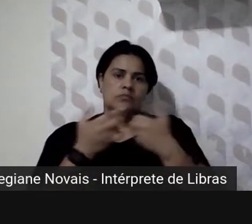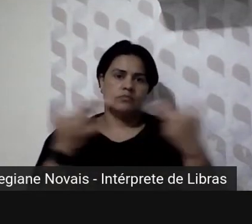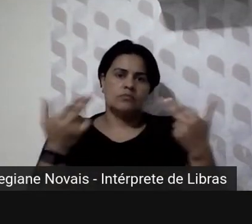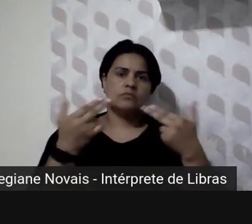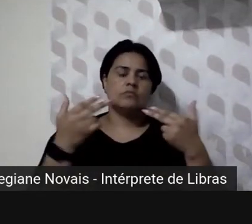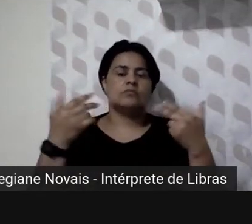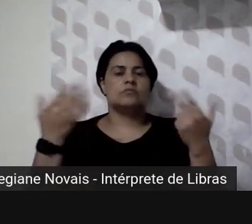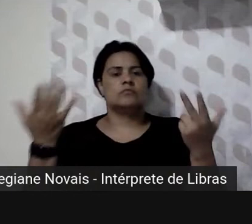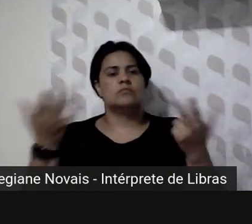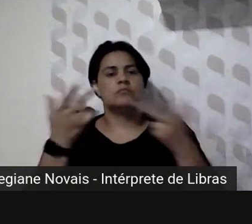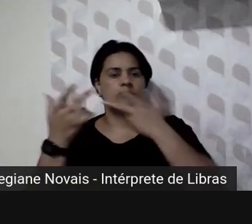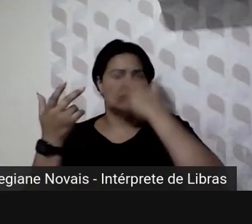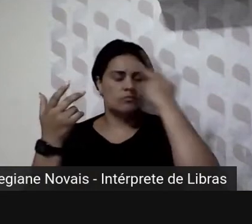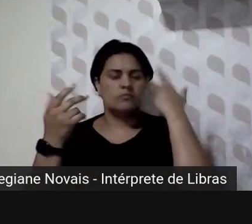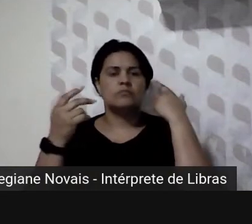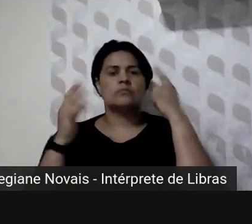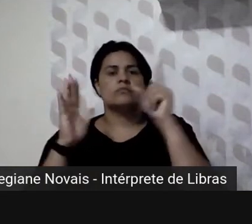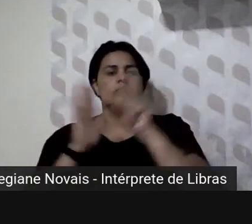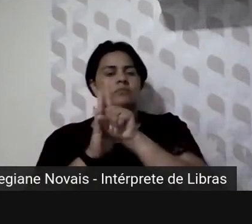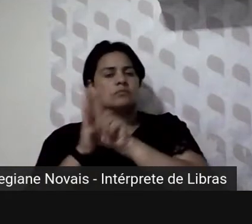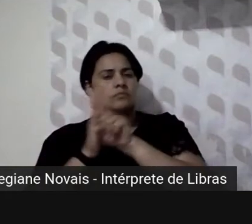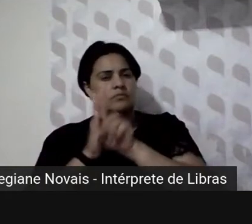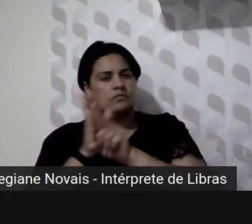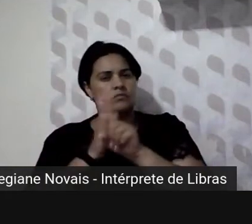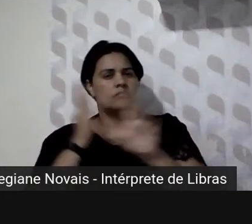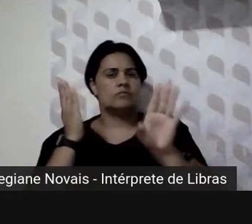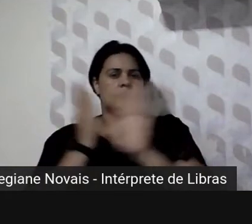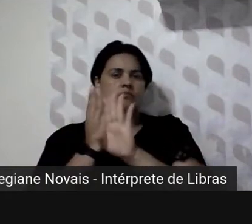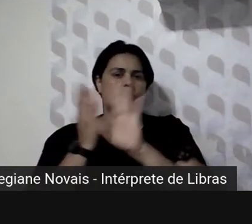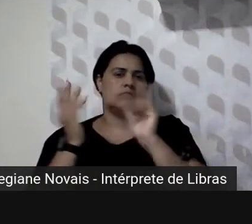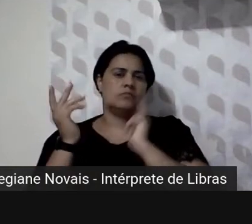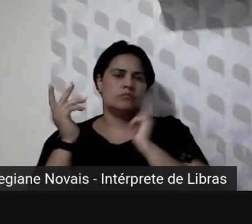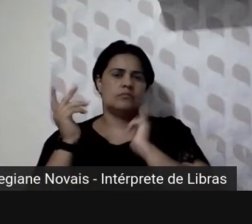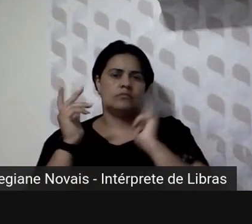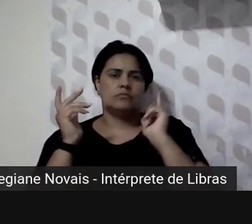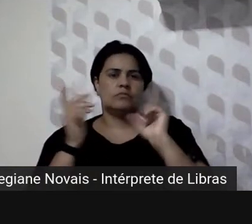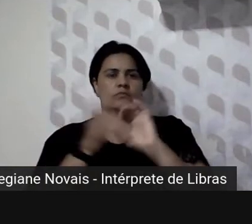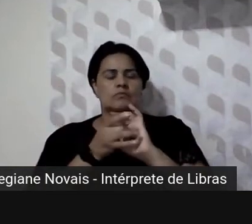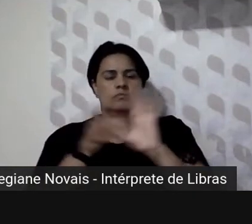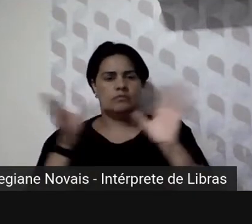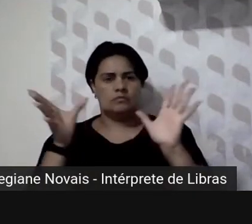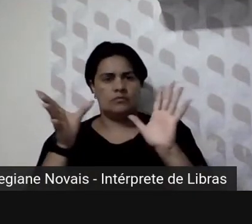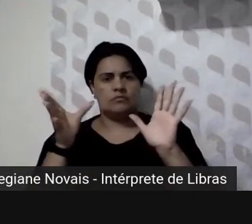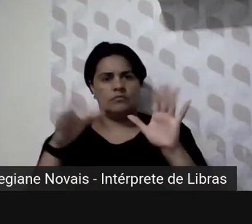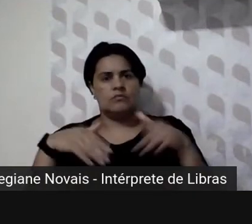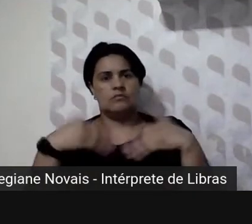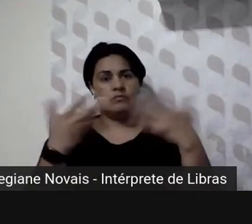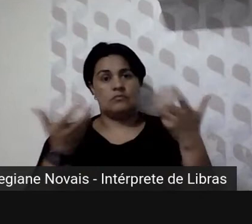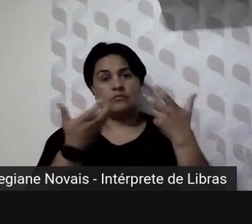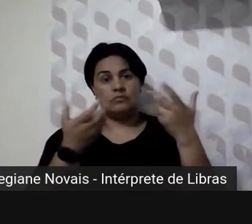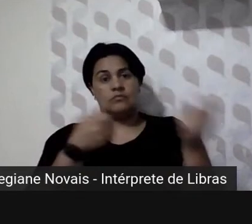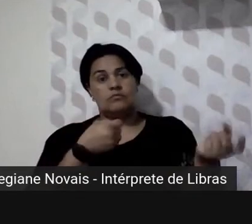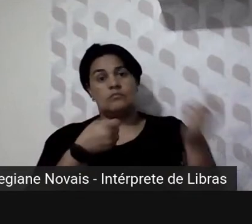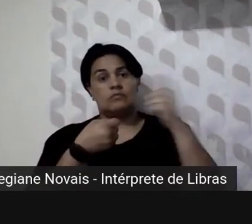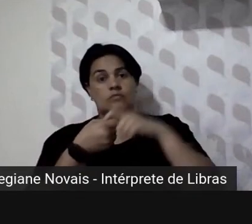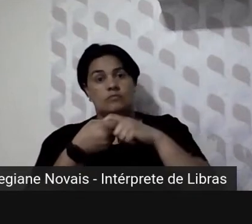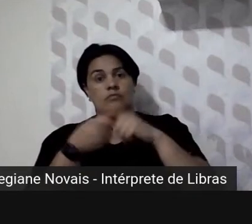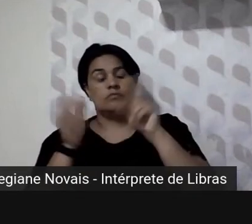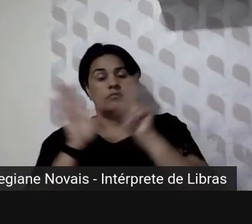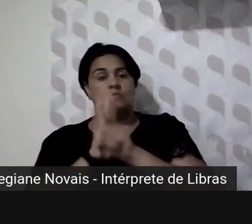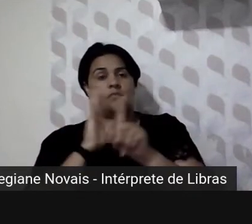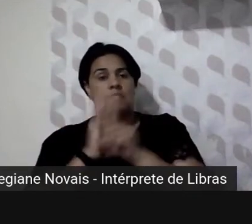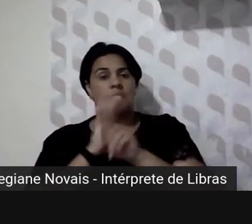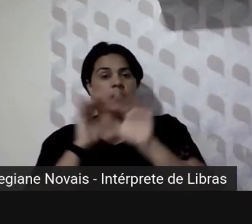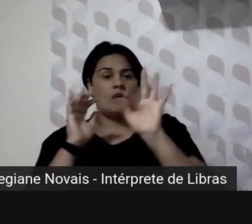pesquisadores quando descobrem que o acervo está disponível até queria retomar a pergunta do professor Fabiano sobre os desafios